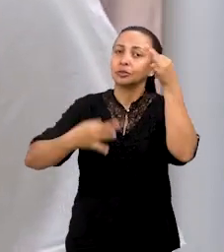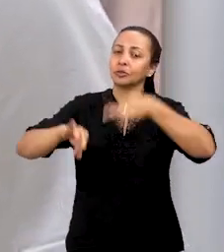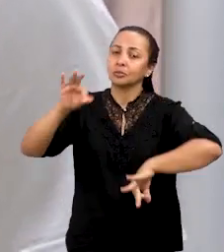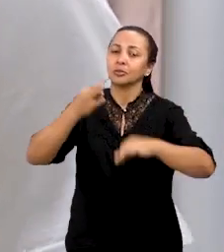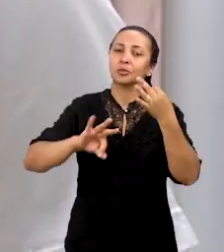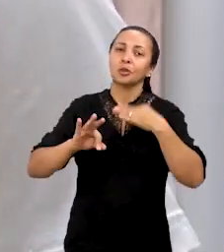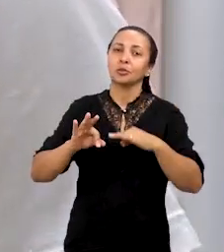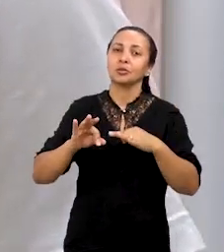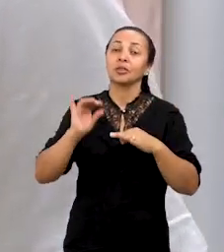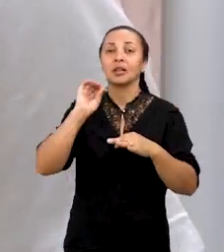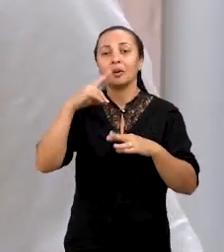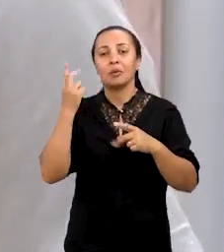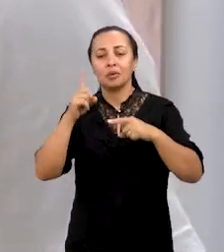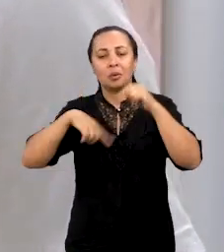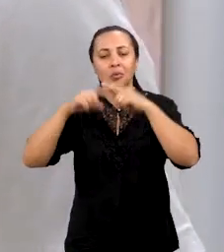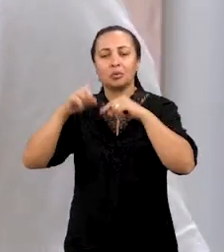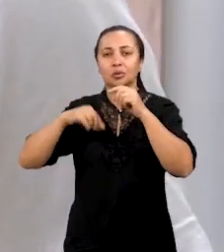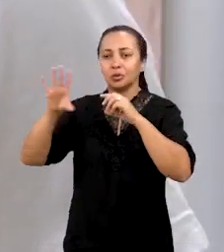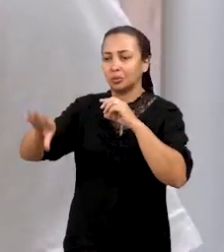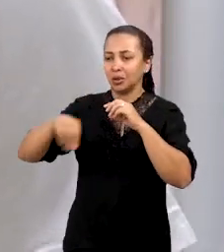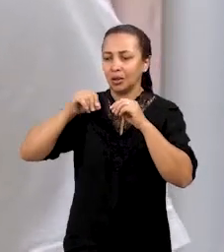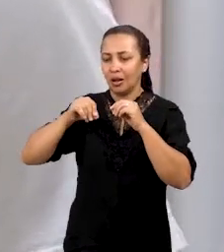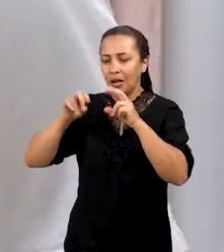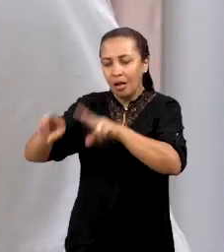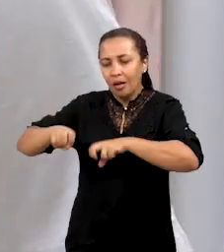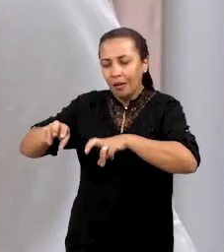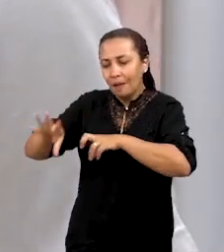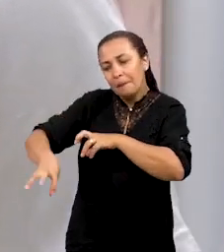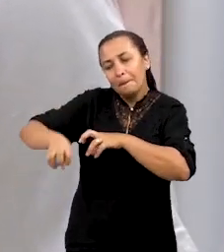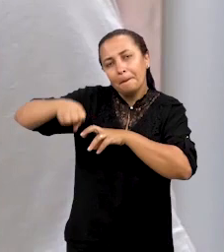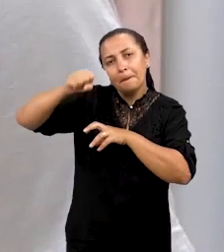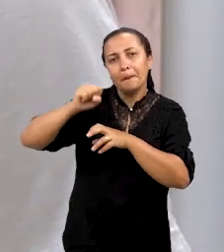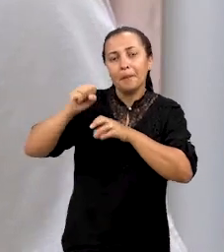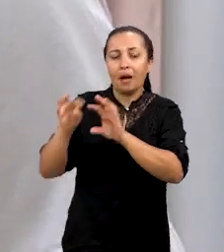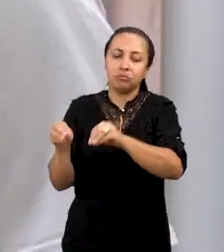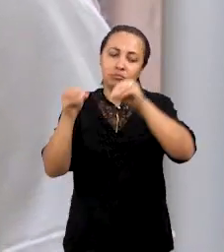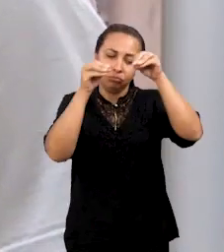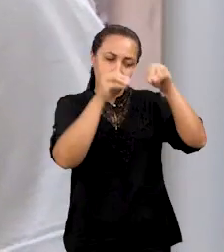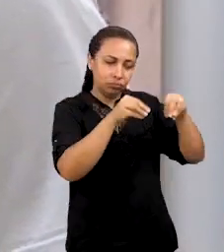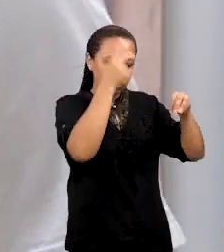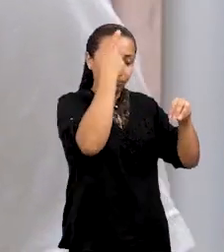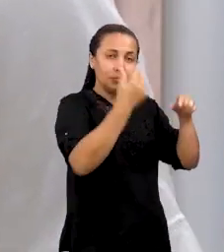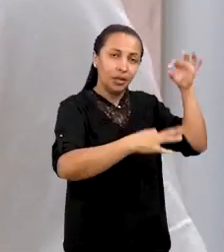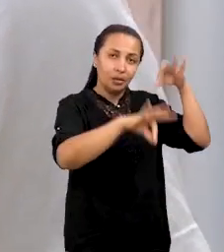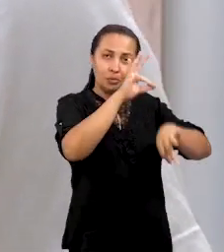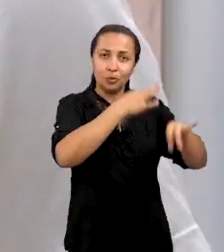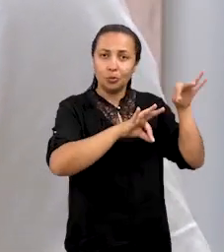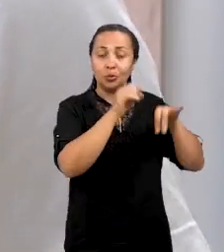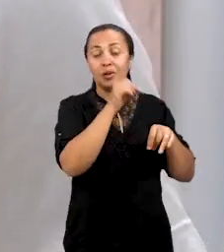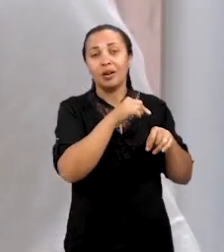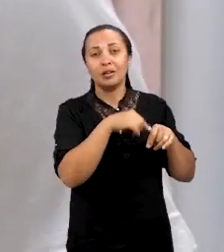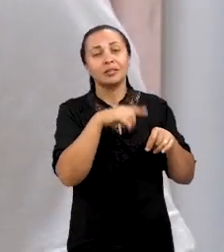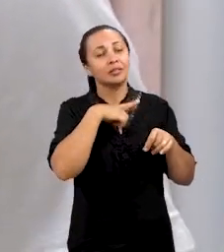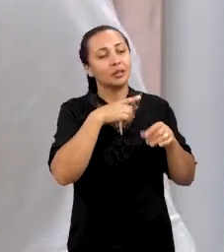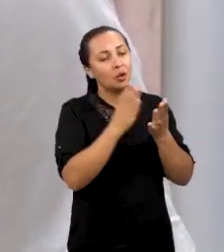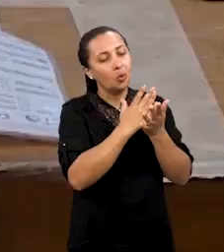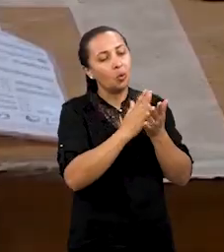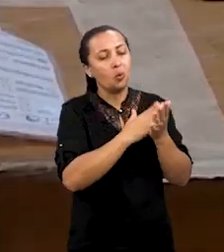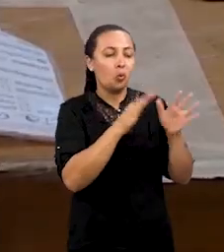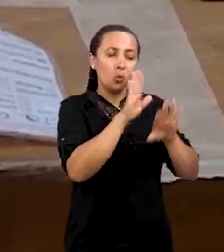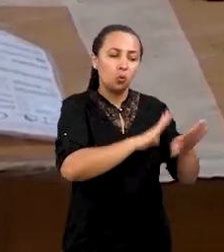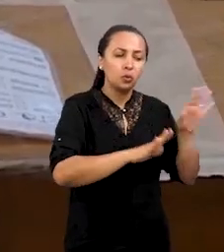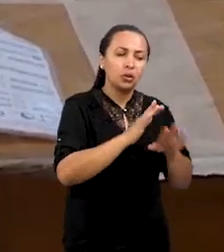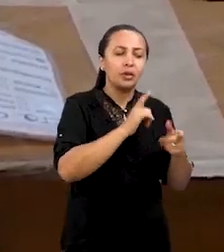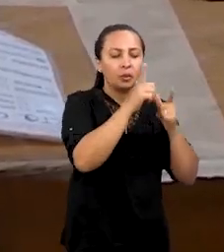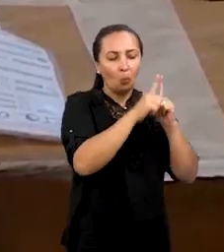o material que é coletado, que é escavado em sítios arqueológicos, ele é trazido para o laboratório. E aqui a gente tem alguns procedimentos, como a